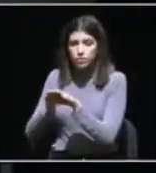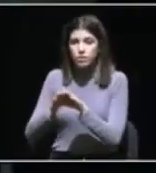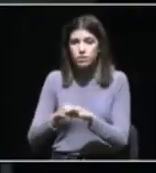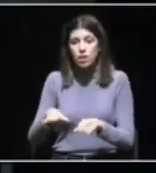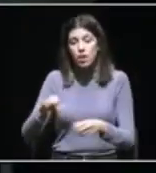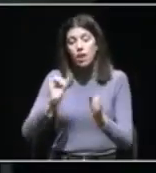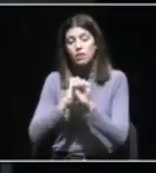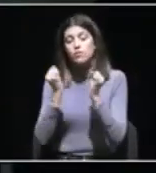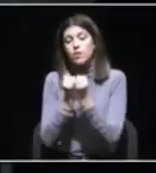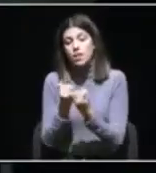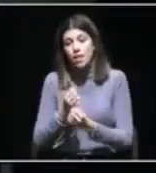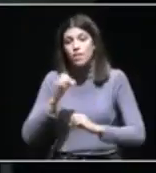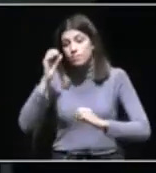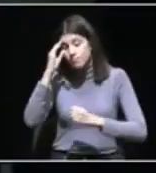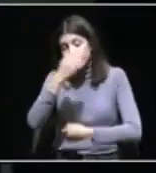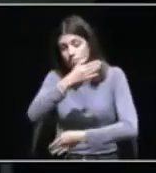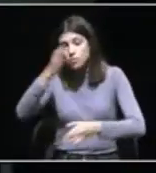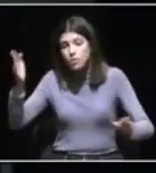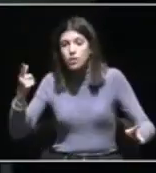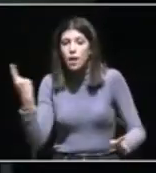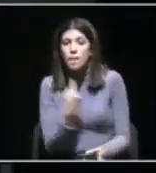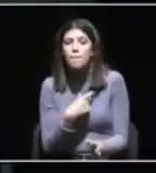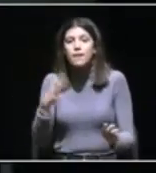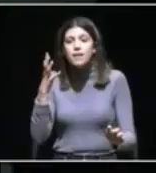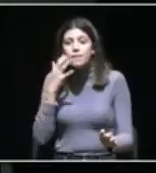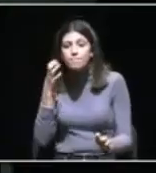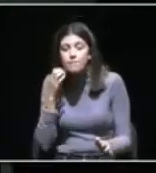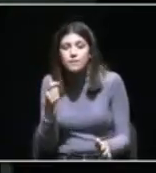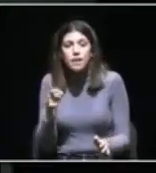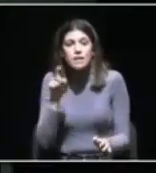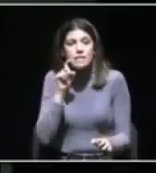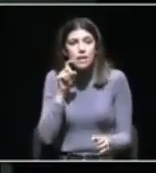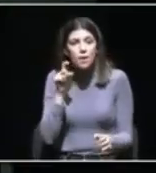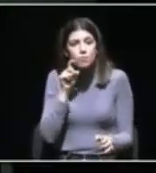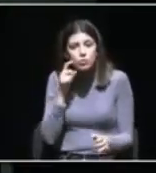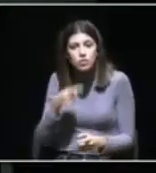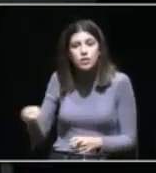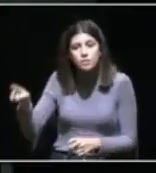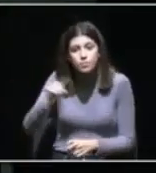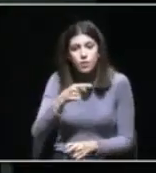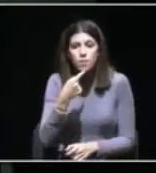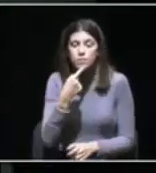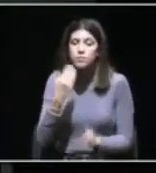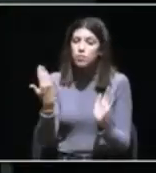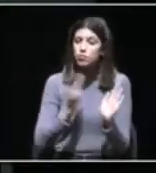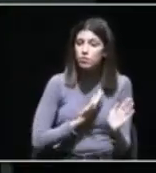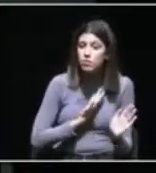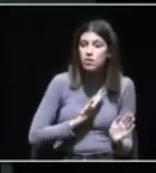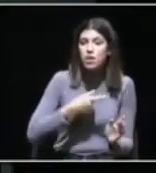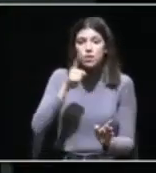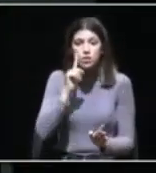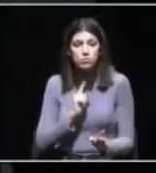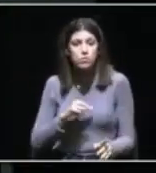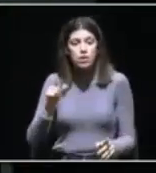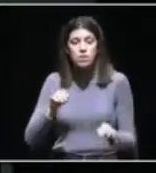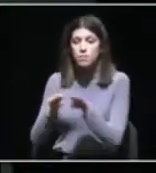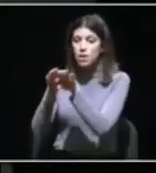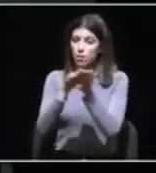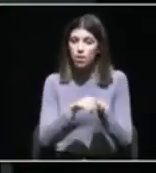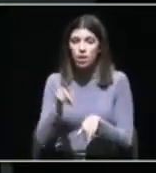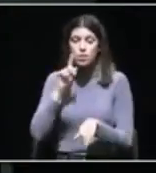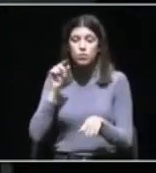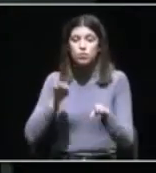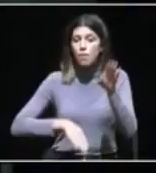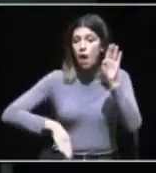É preciso aprofundar medidas de prevenção e combate à violência e cumprir os direitos das mulheres e a igualdade, porque as desigualdades no